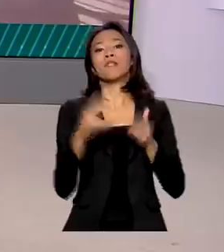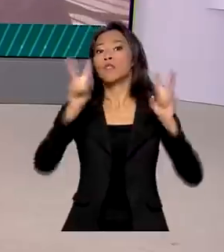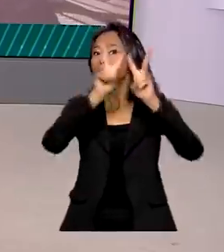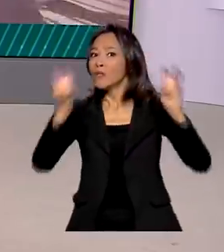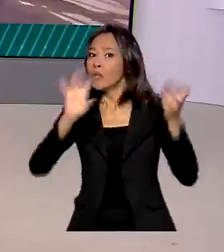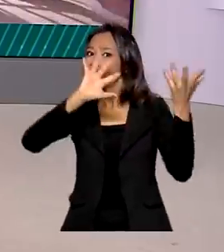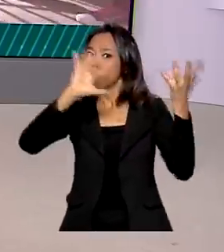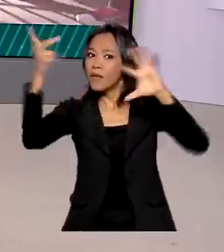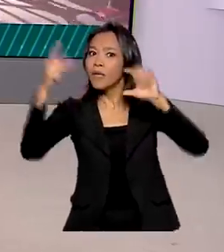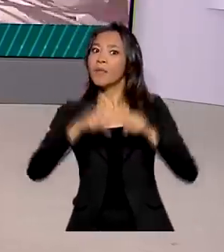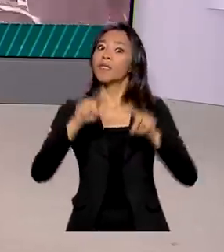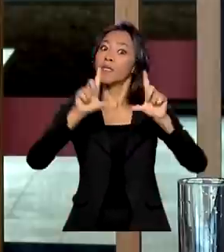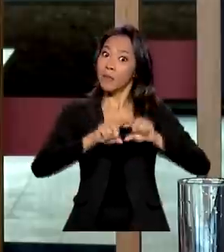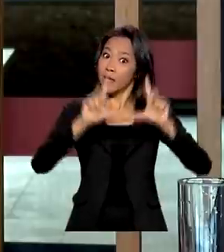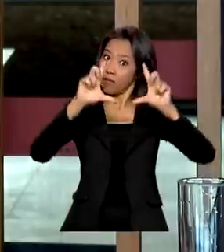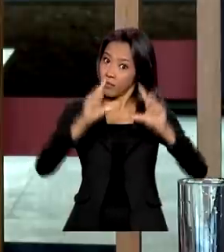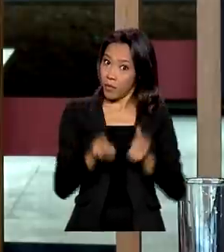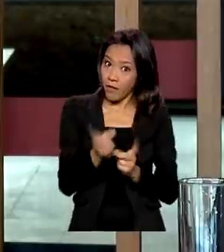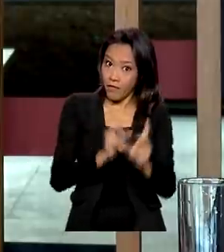mercado de carbono.